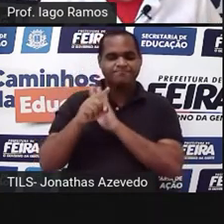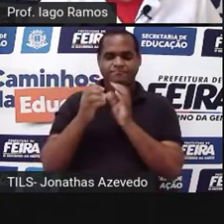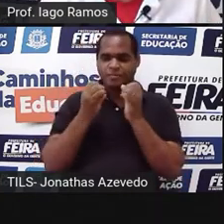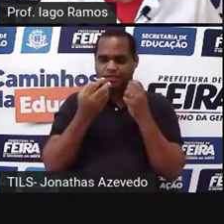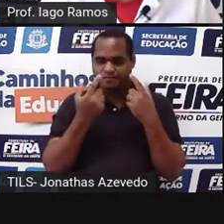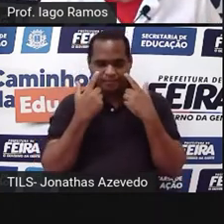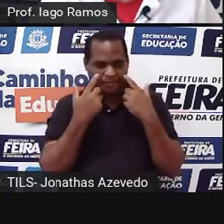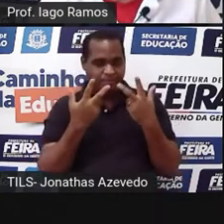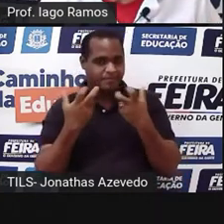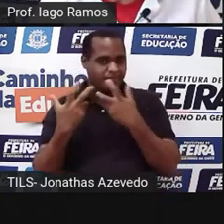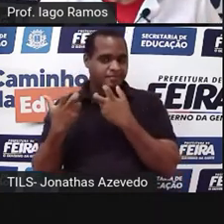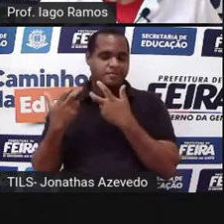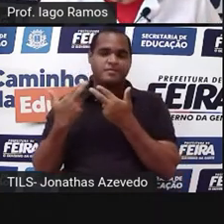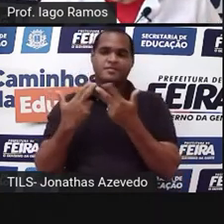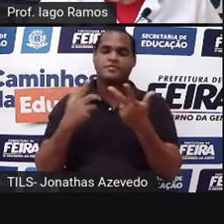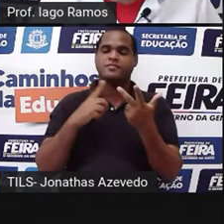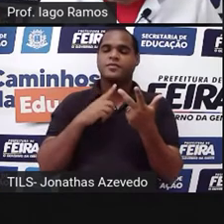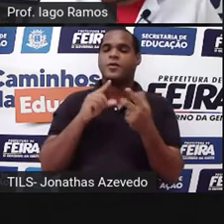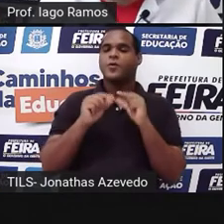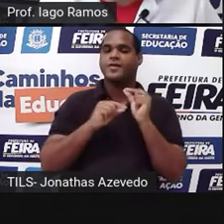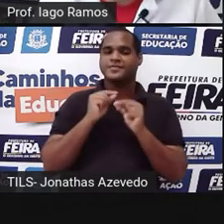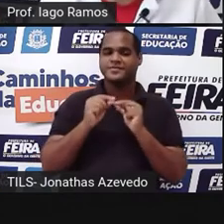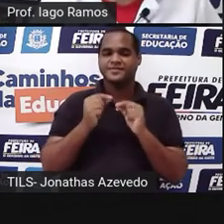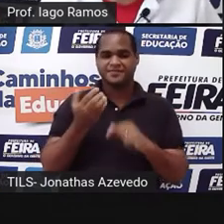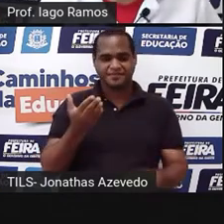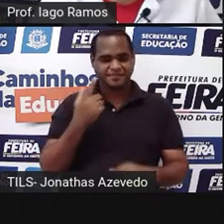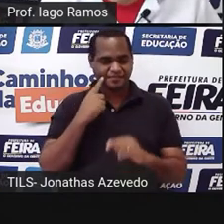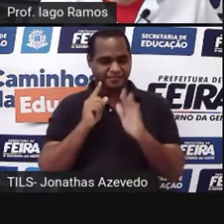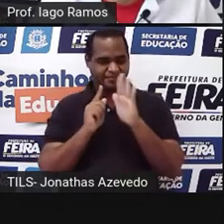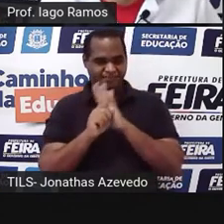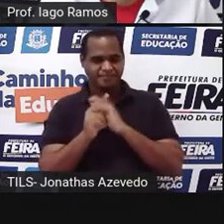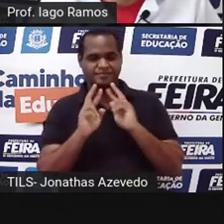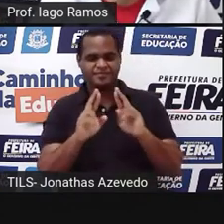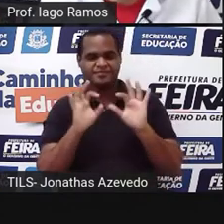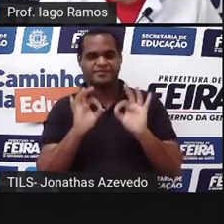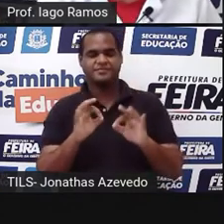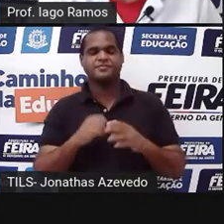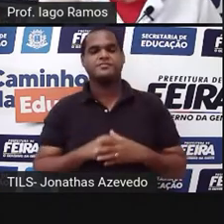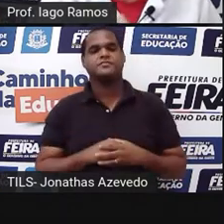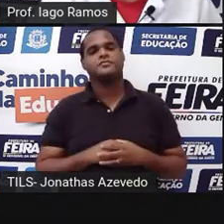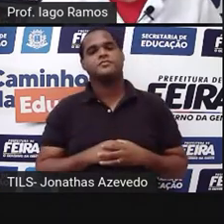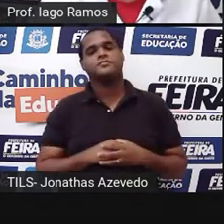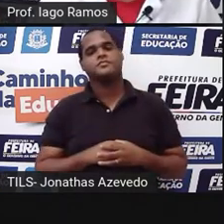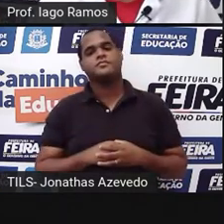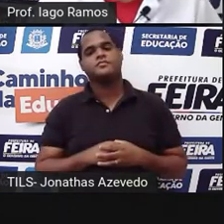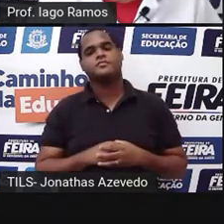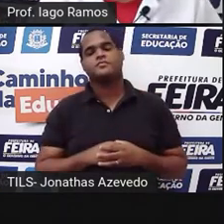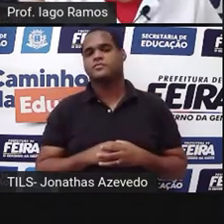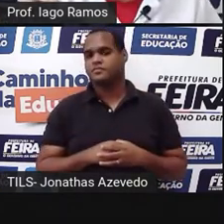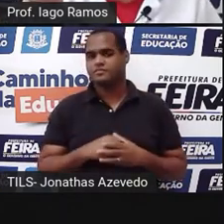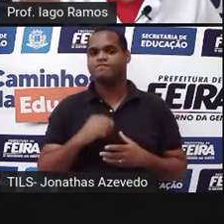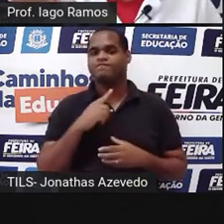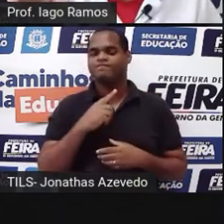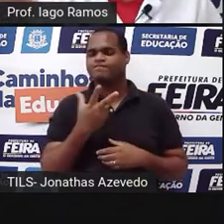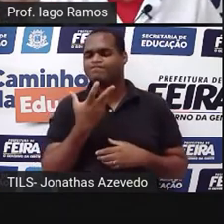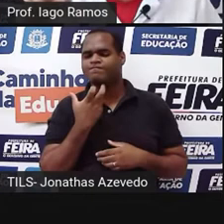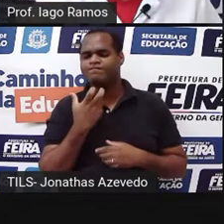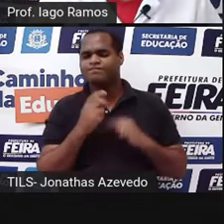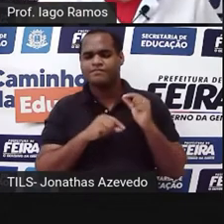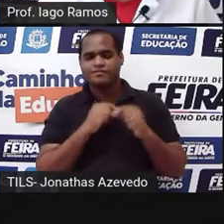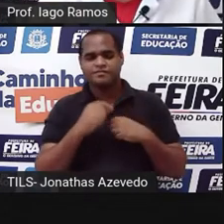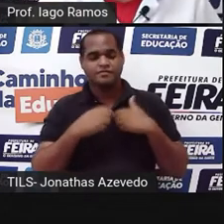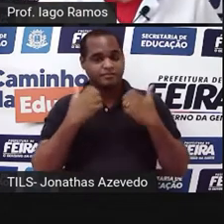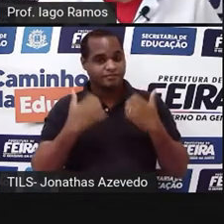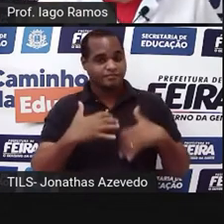observadora? Olha aí e me responde. O que é que você percebe olhando as